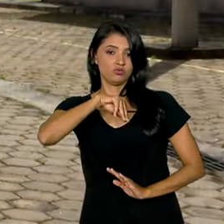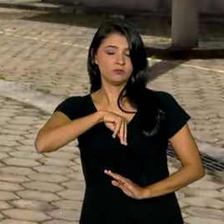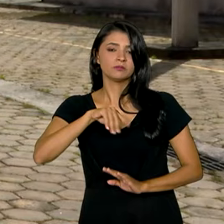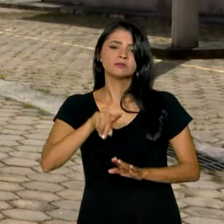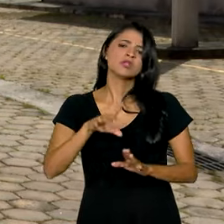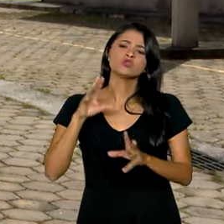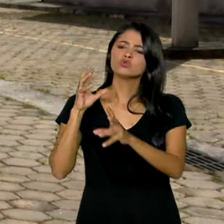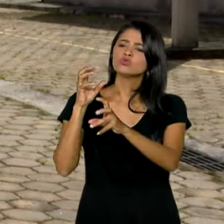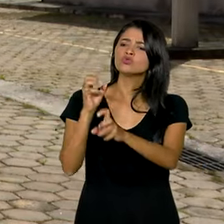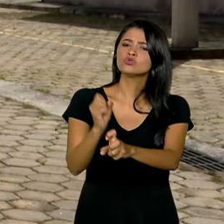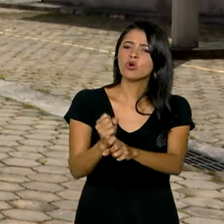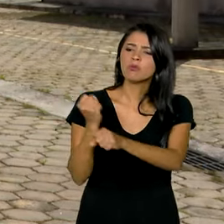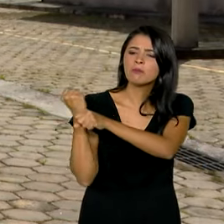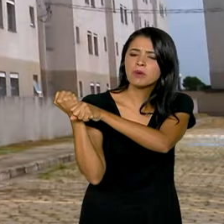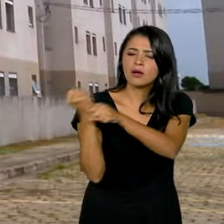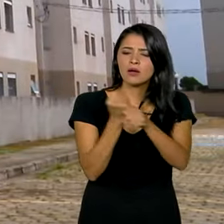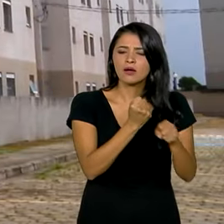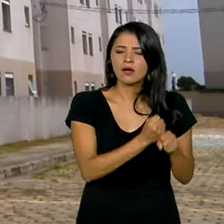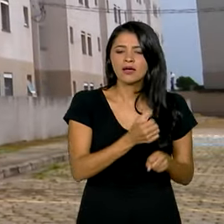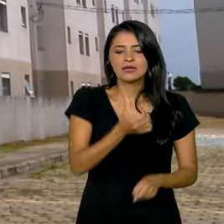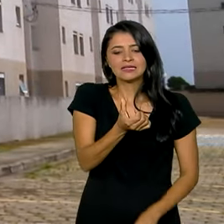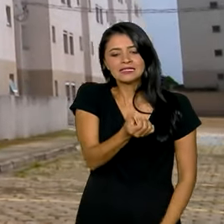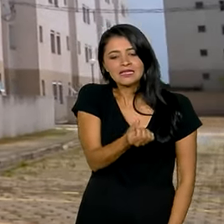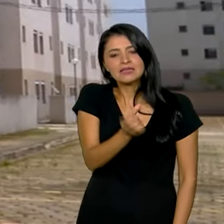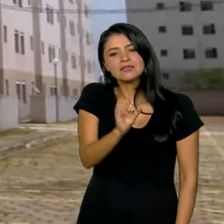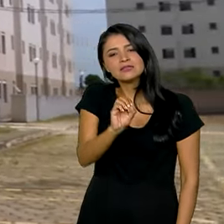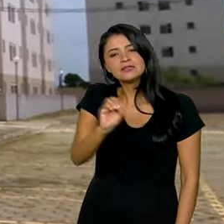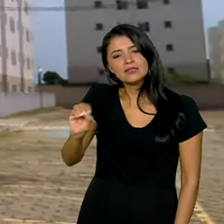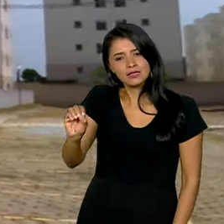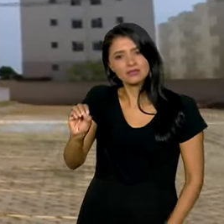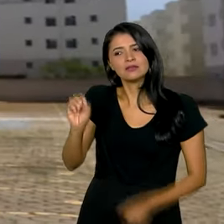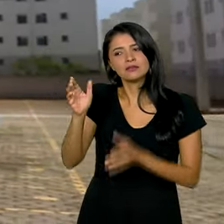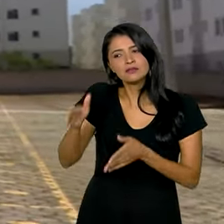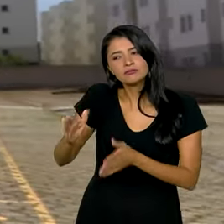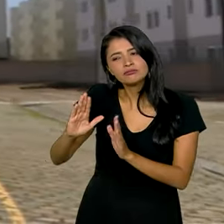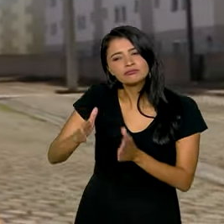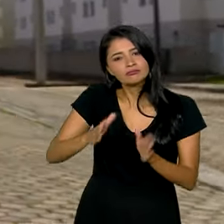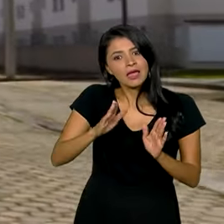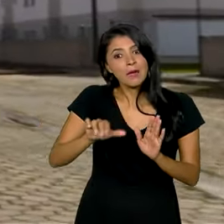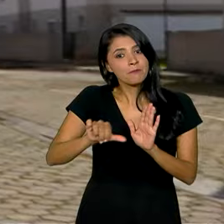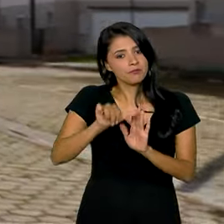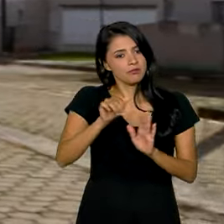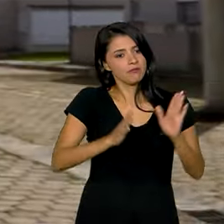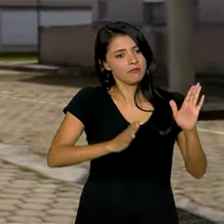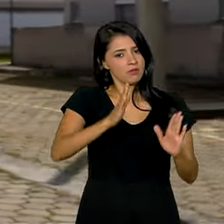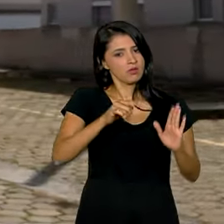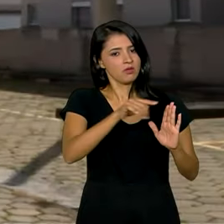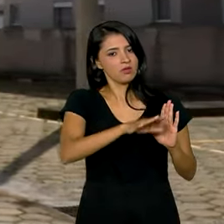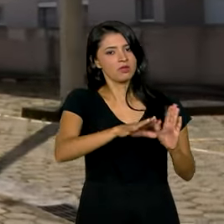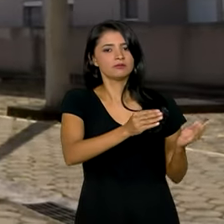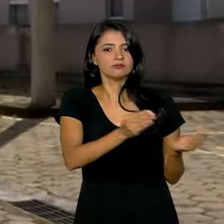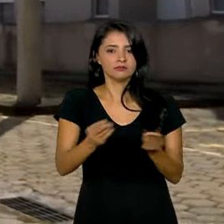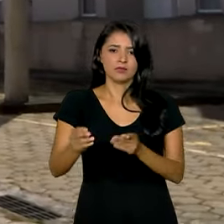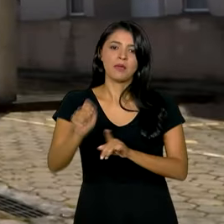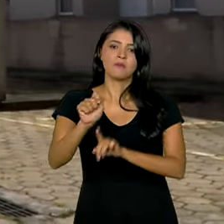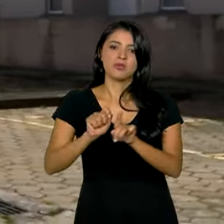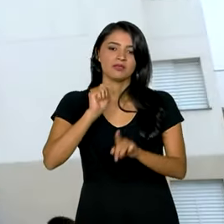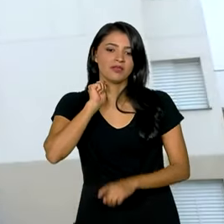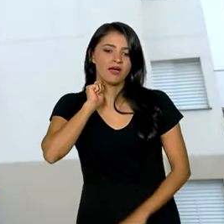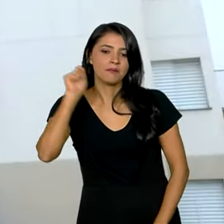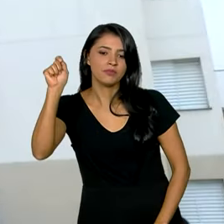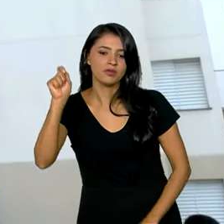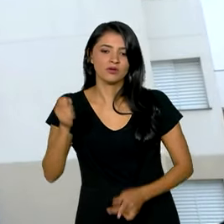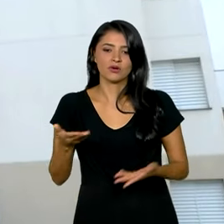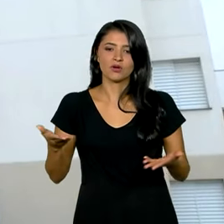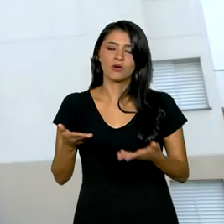todo, foram construídas 600 unidades. A primeira parte do empreendimento foi entregue em abril deste ano.